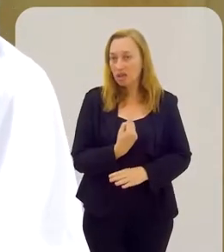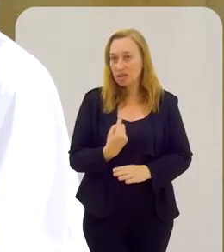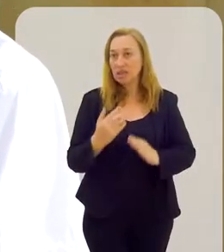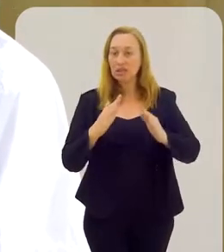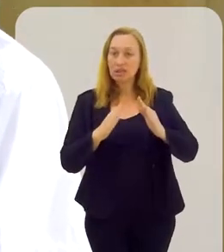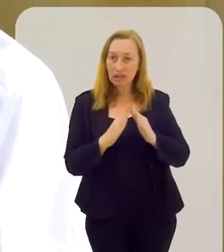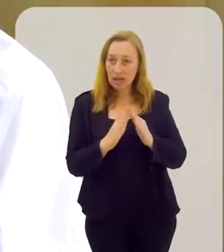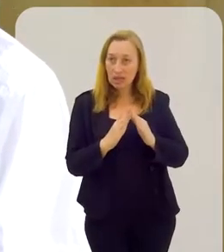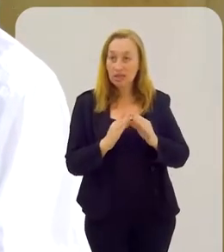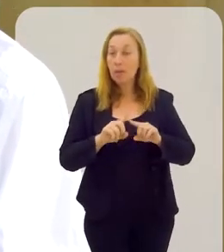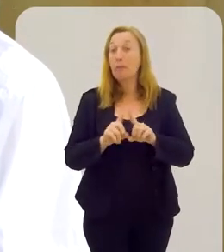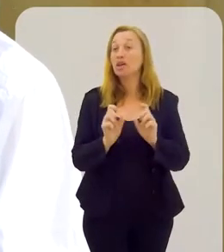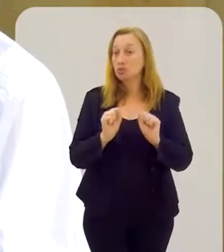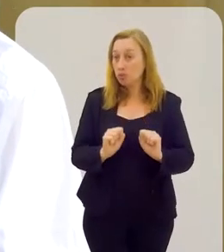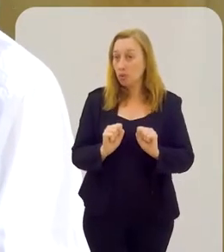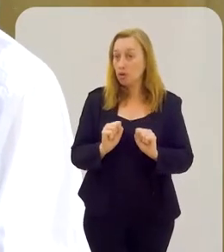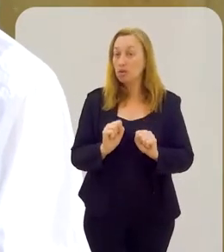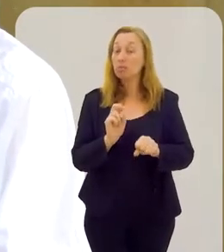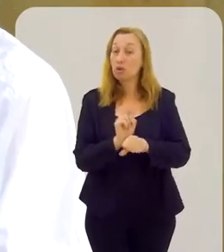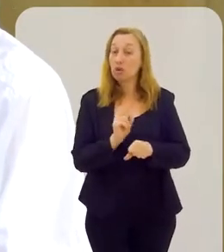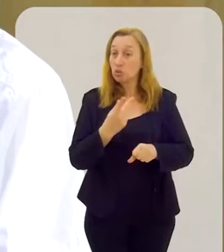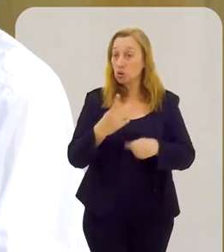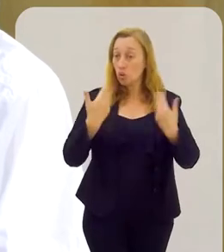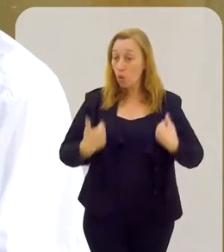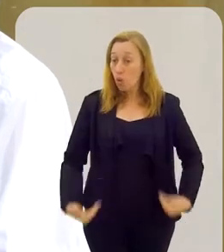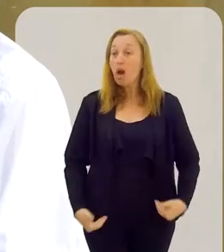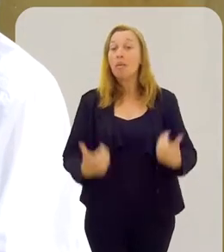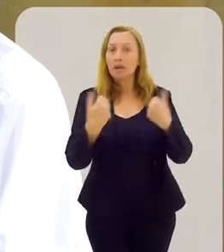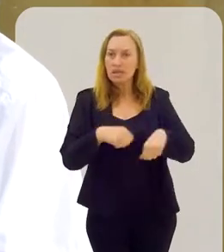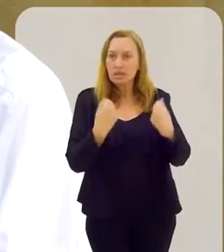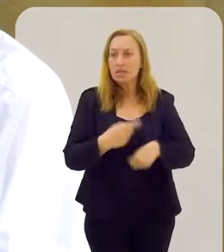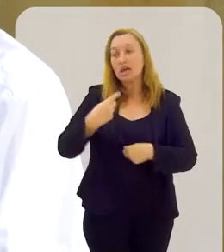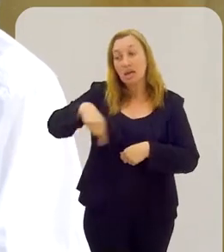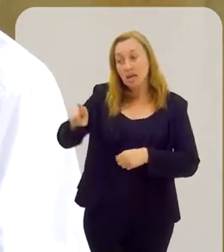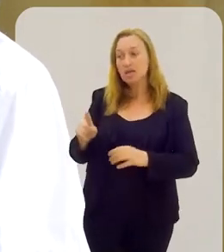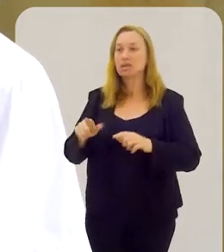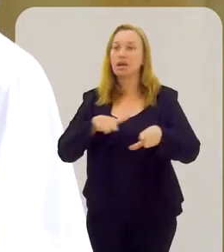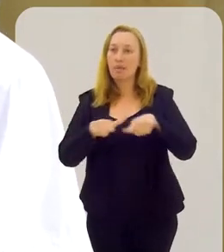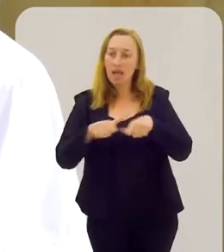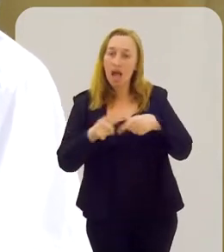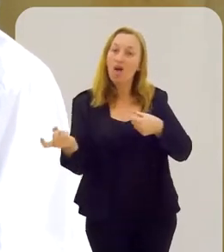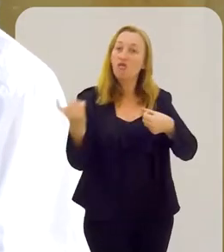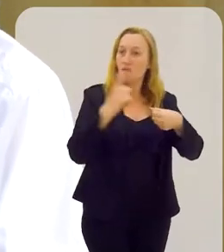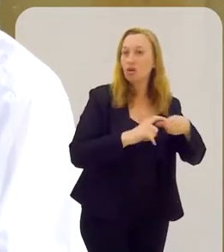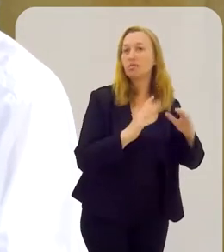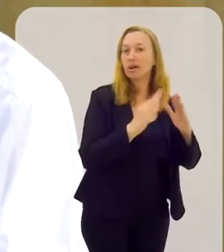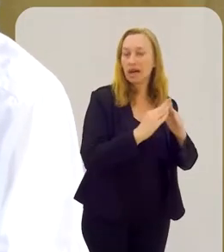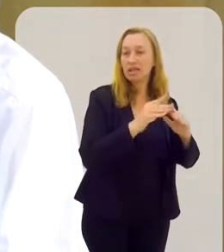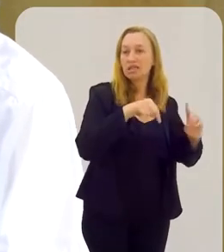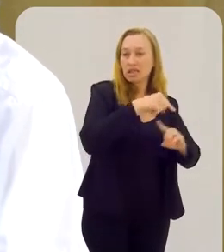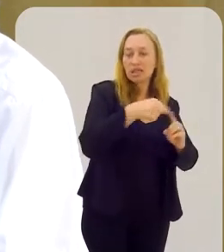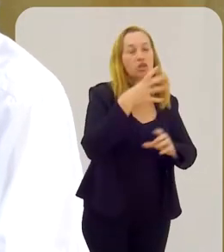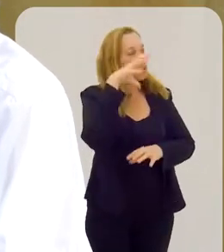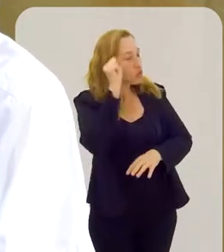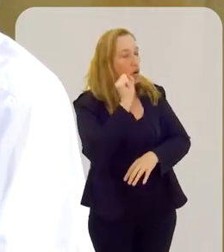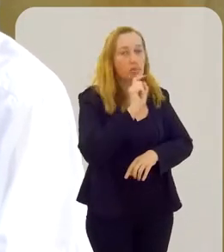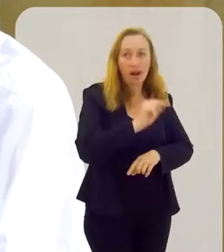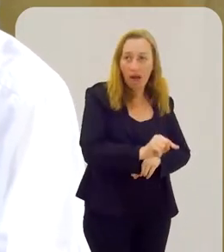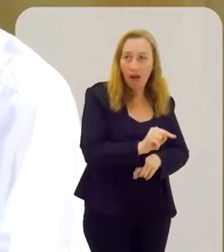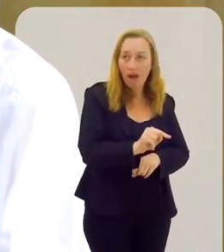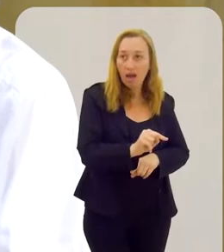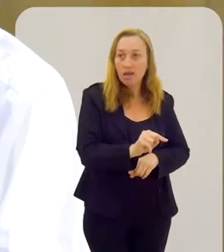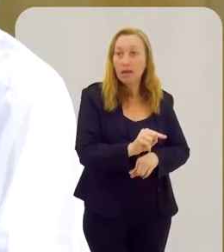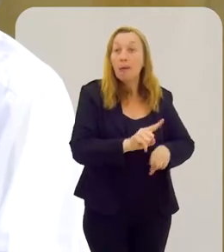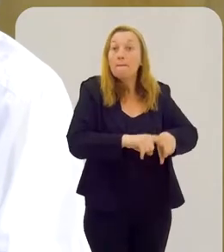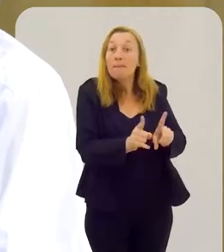meses resguardando o seu corpo, mas ela precisa ir trabalhar, ela vai para o trabalho, volta para a casa de santo, dorme na casa de